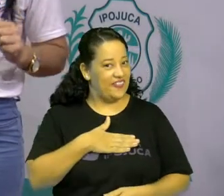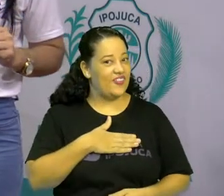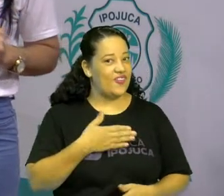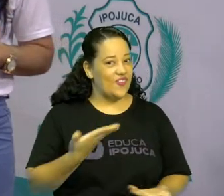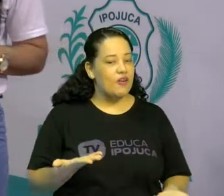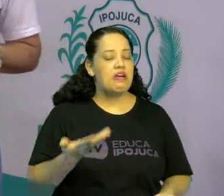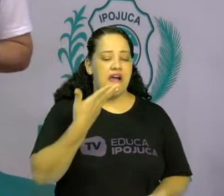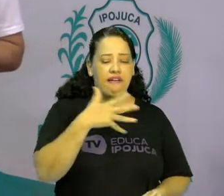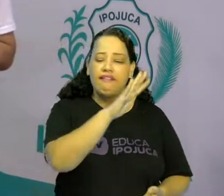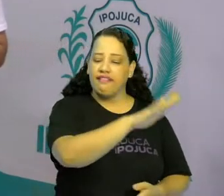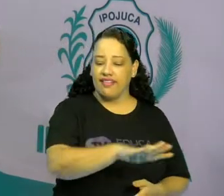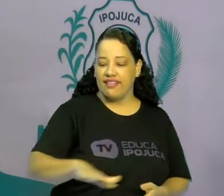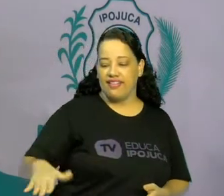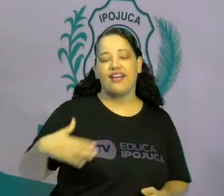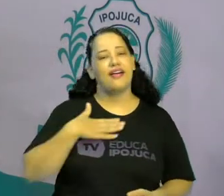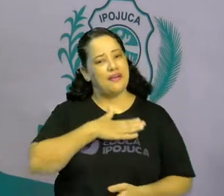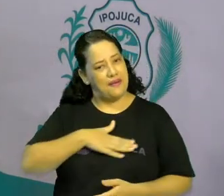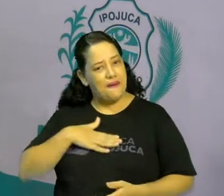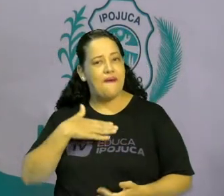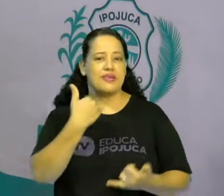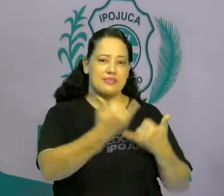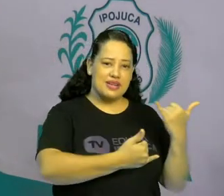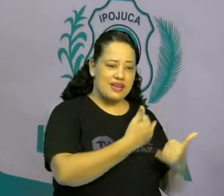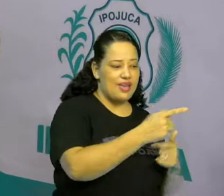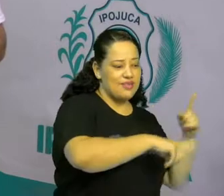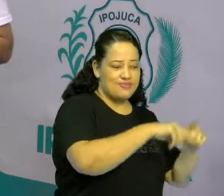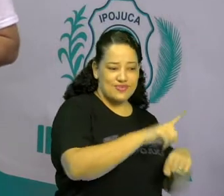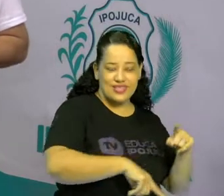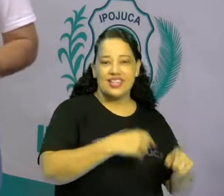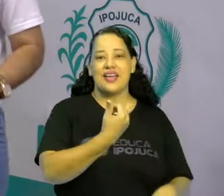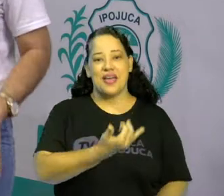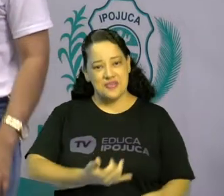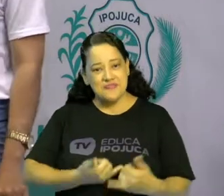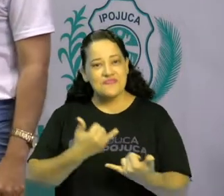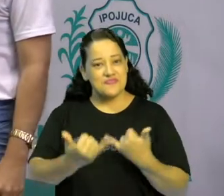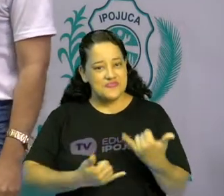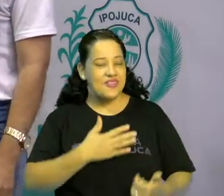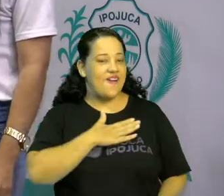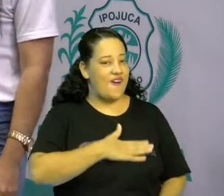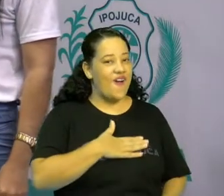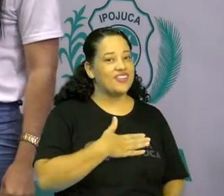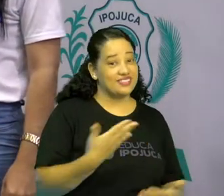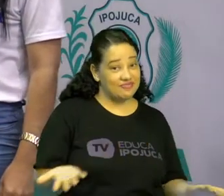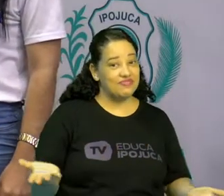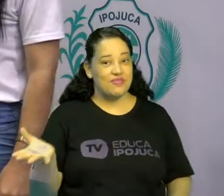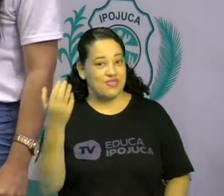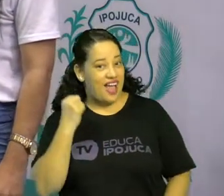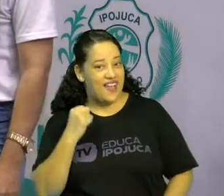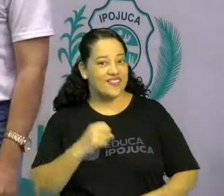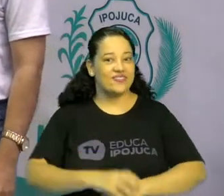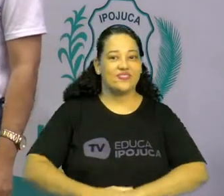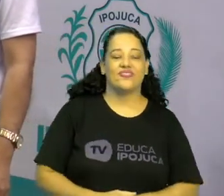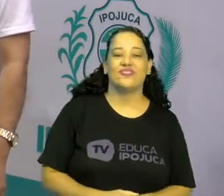Toda criança gosta de brinquedo e de brincadeira. Muito bem! Então, vamos lá!